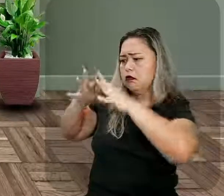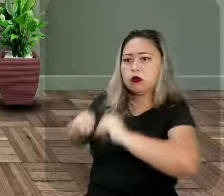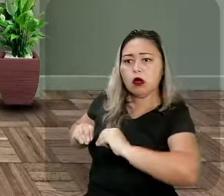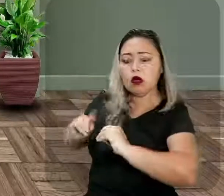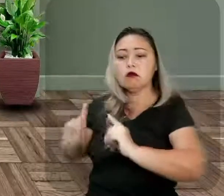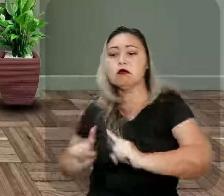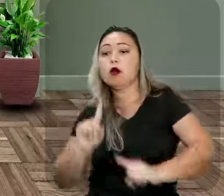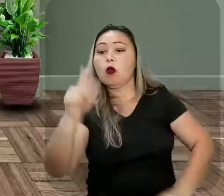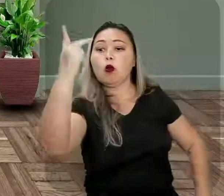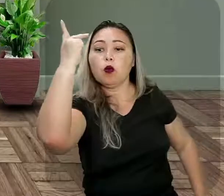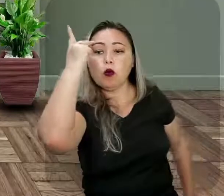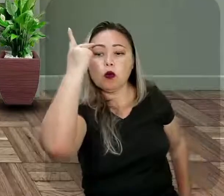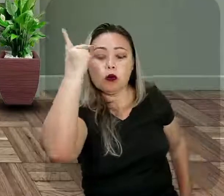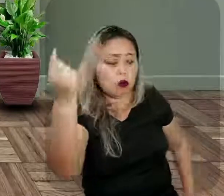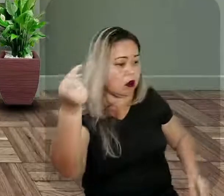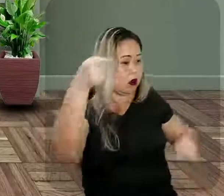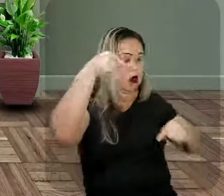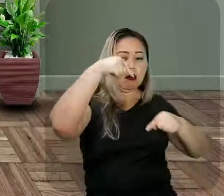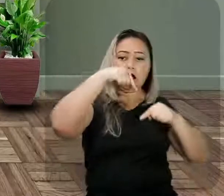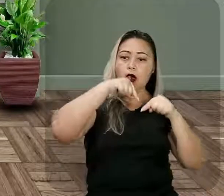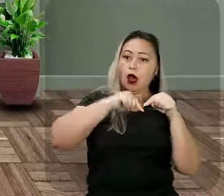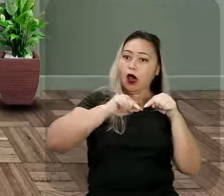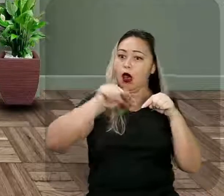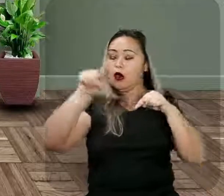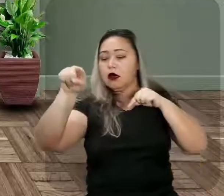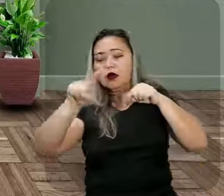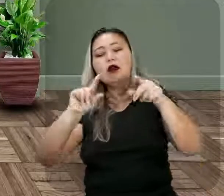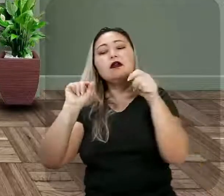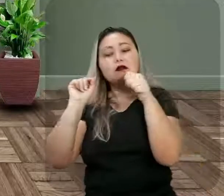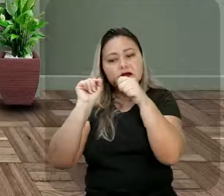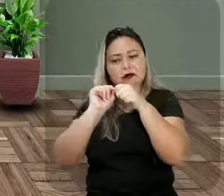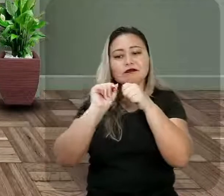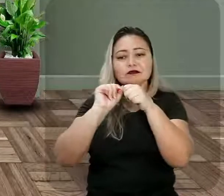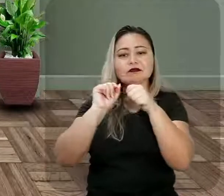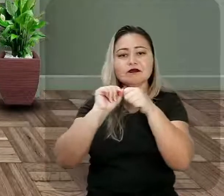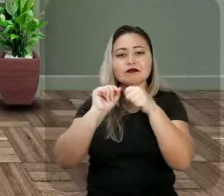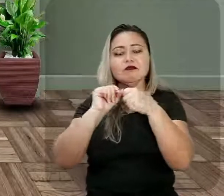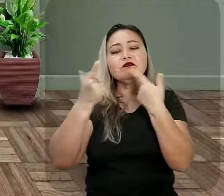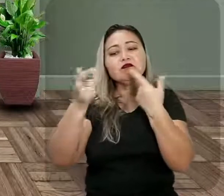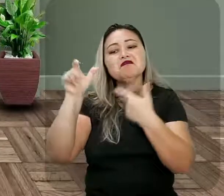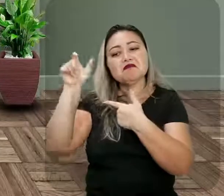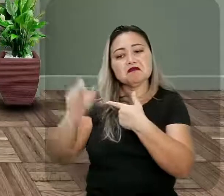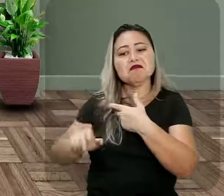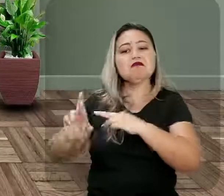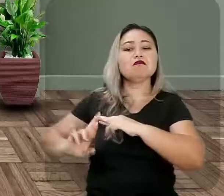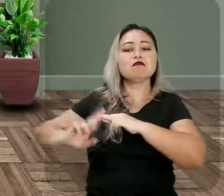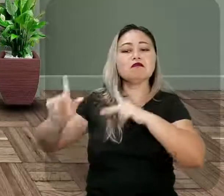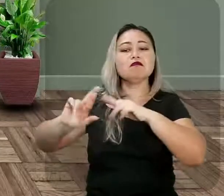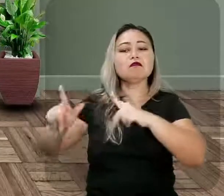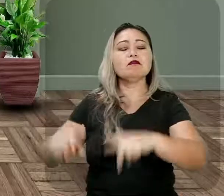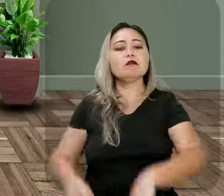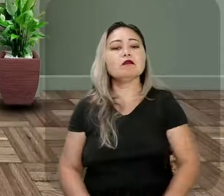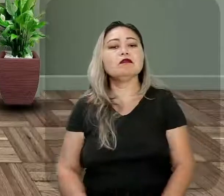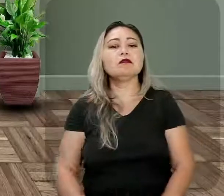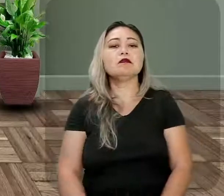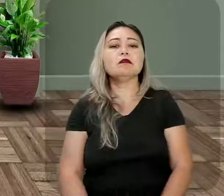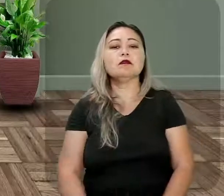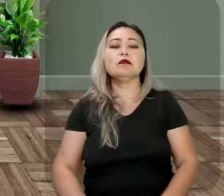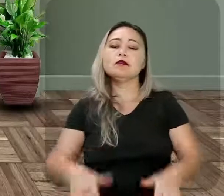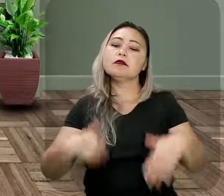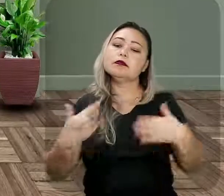pode estar em São Paulo, pode estar em... É, ele faz isso mesmo. Então, esse personagem vem diferenciado, tá?